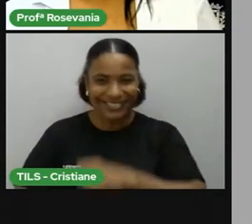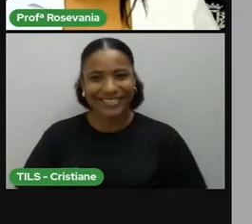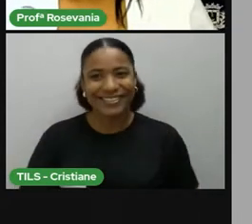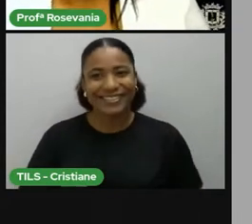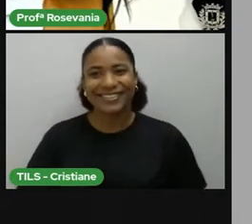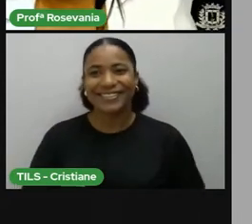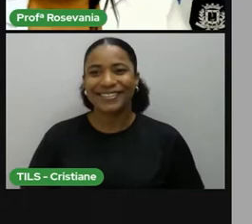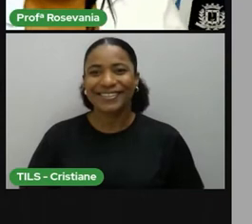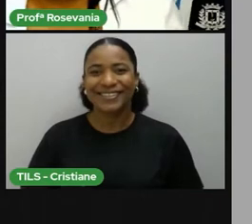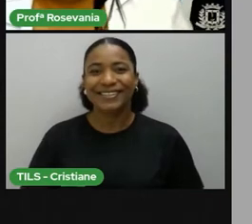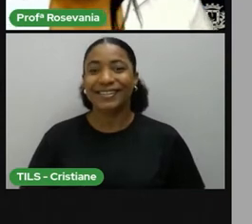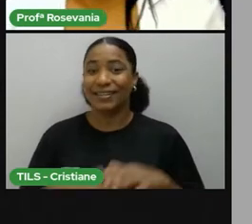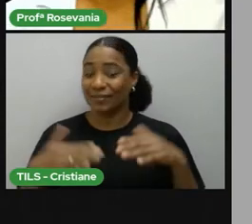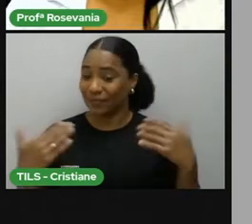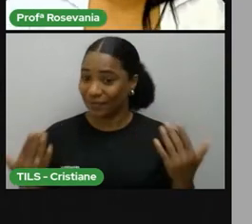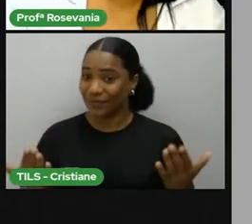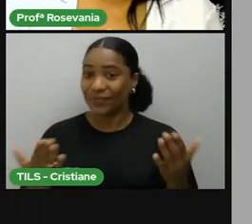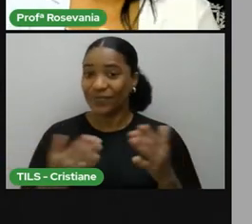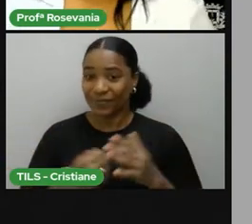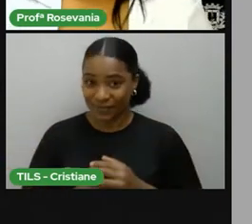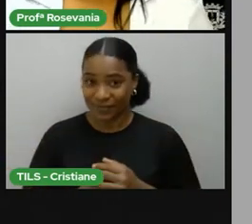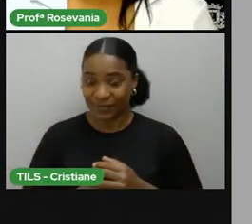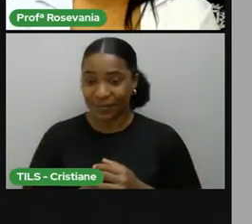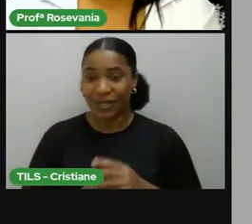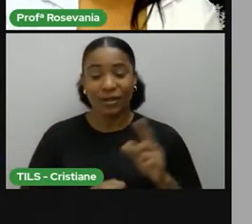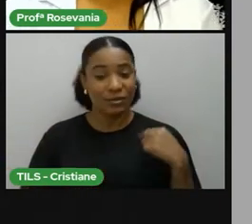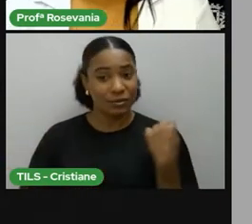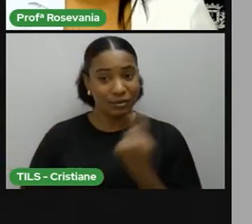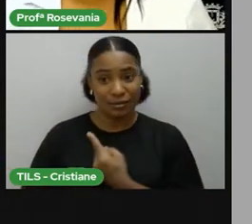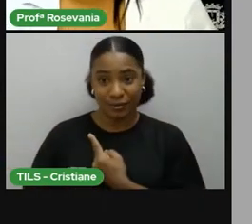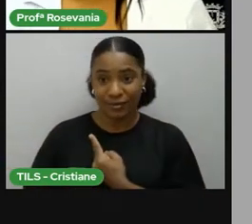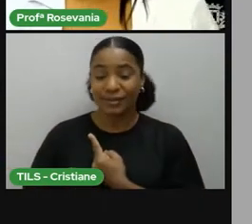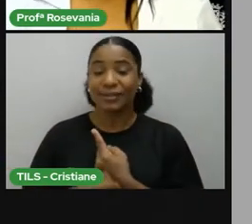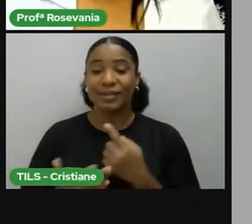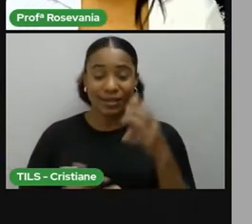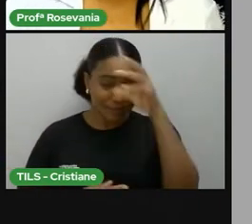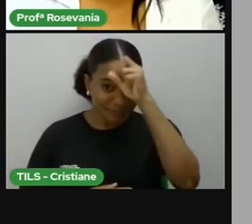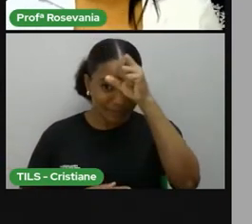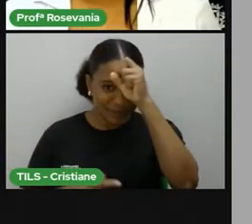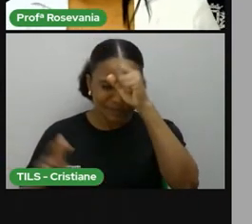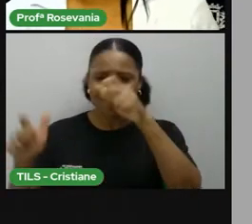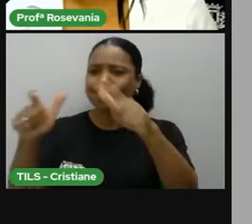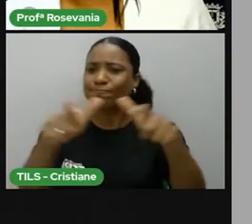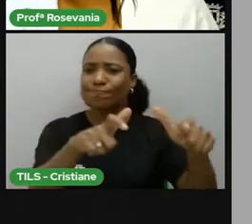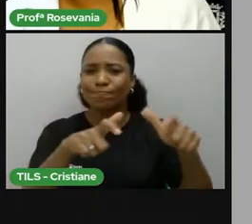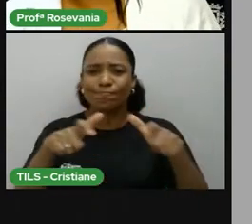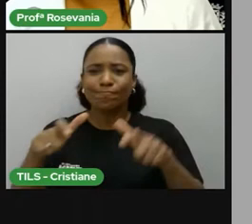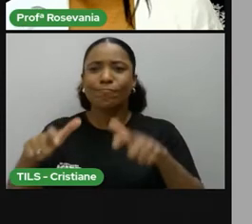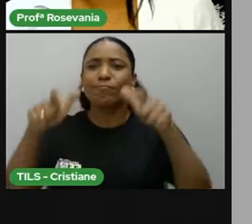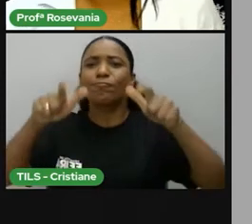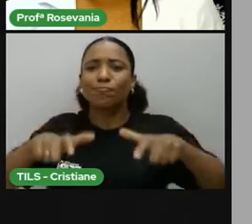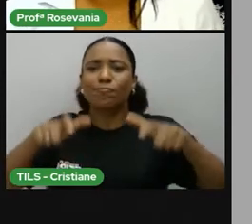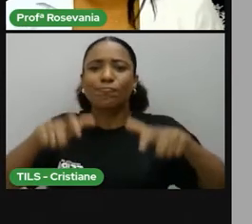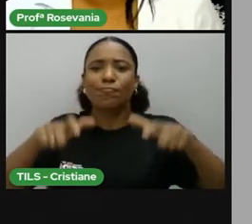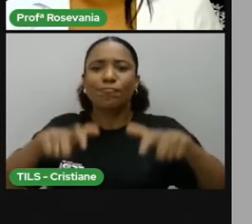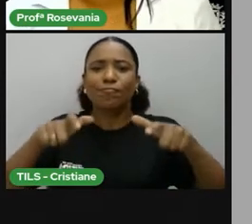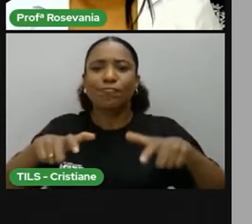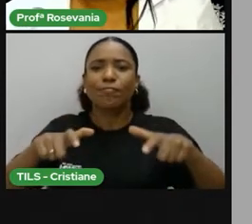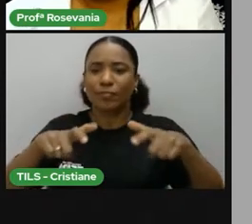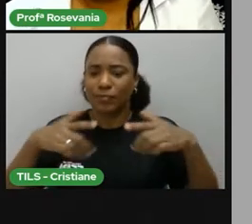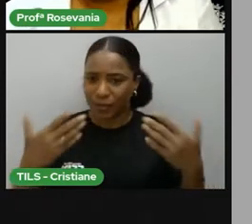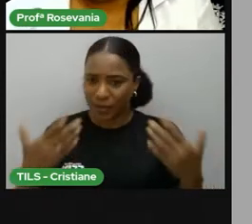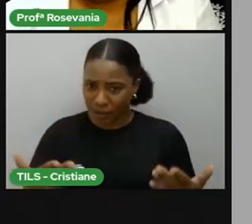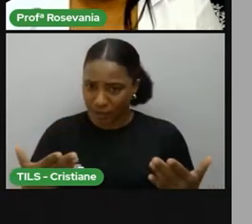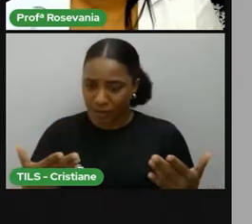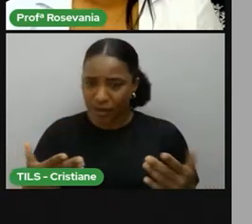Bom, para que a gente faça, né, essa localização perfeita, a gente precisa entender um pouco sobre o que são essas